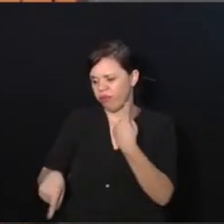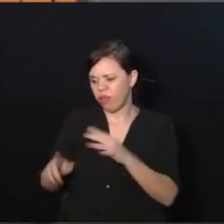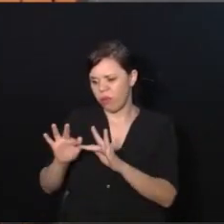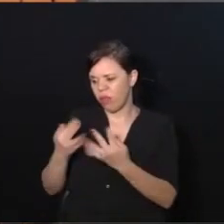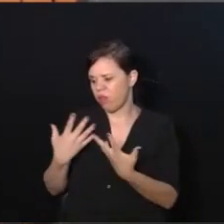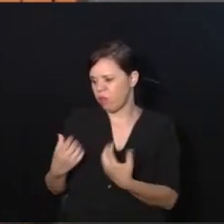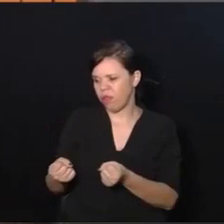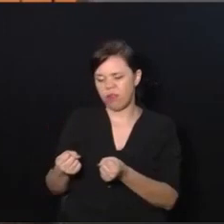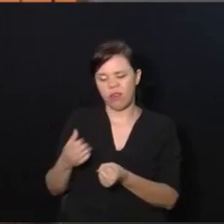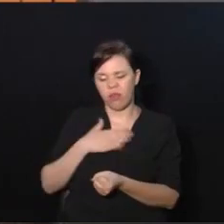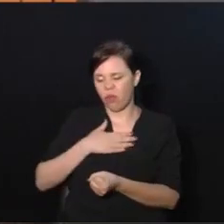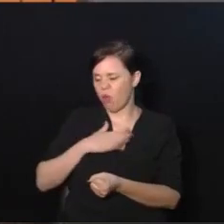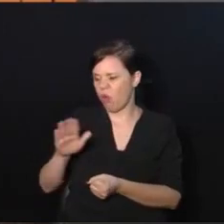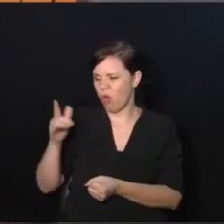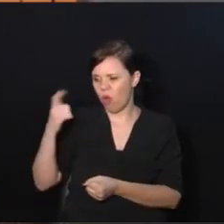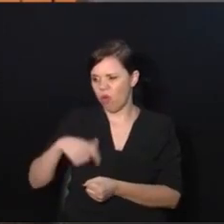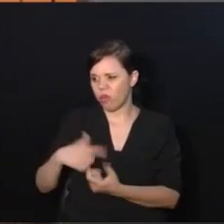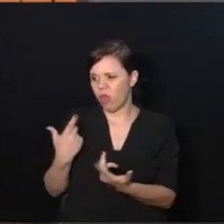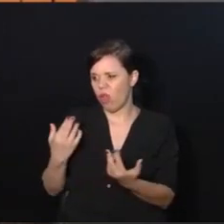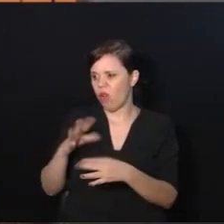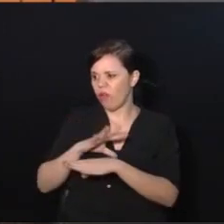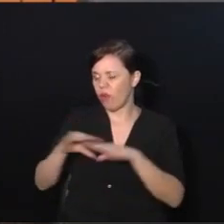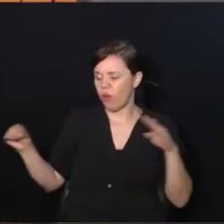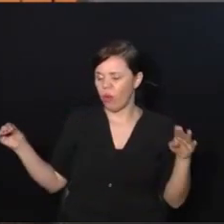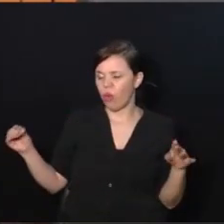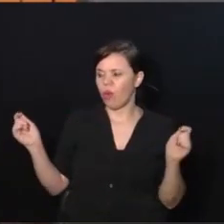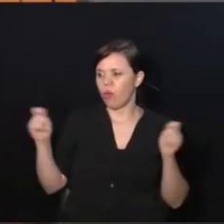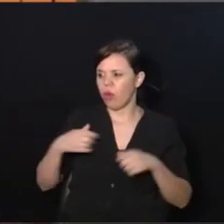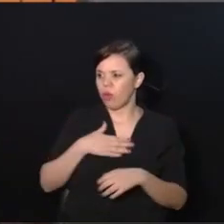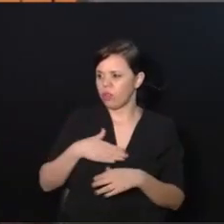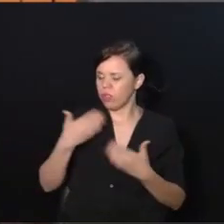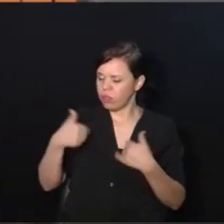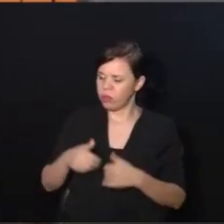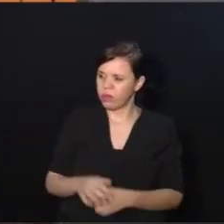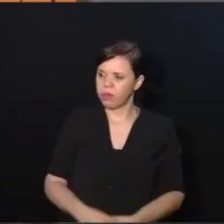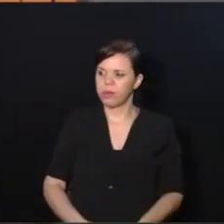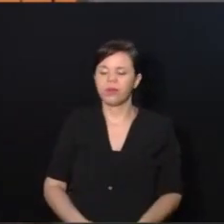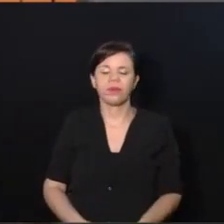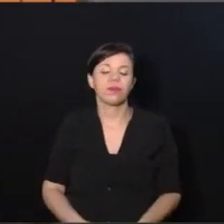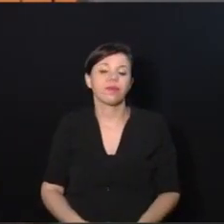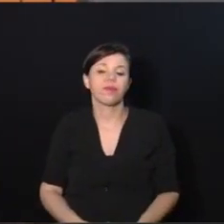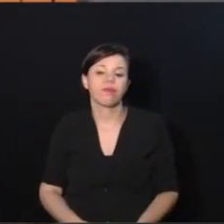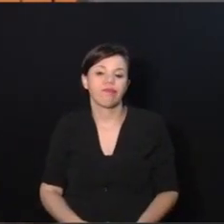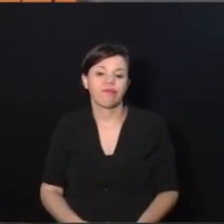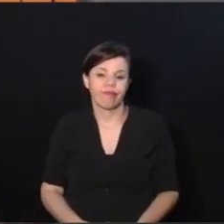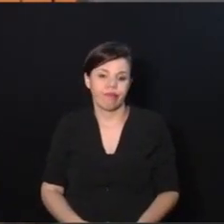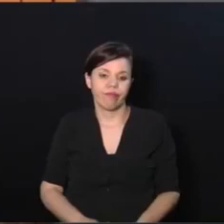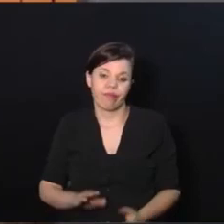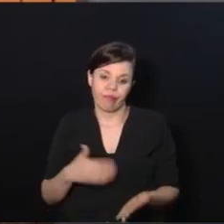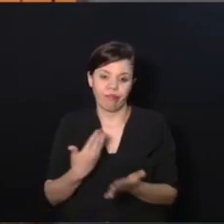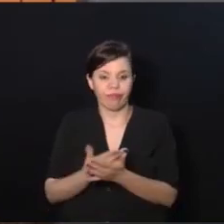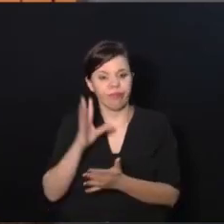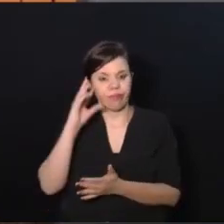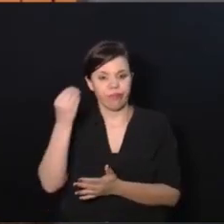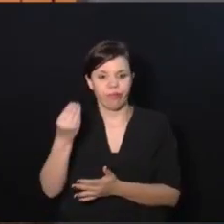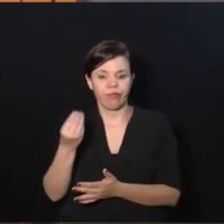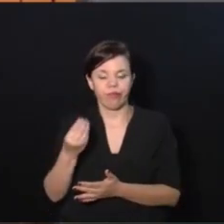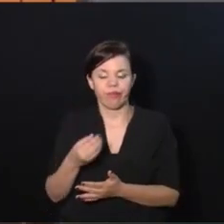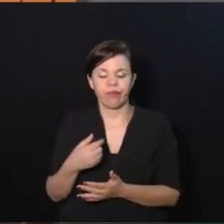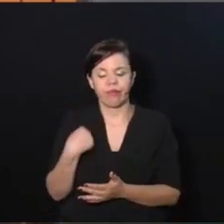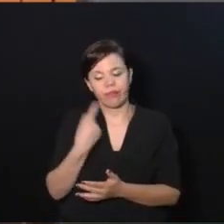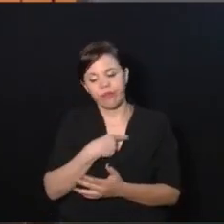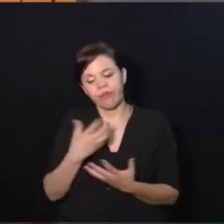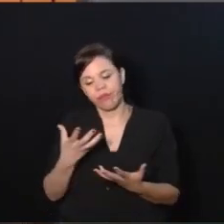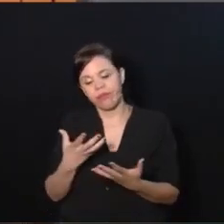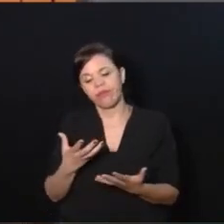sou a minha mãe não gosta de mim. A minha mãe quer que eu fique curado para poder ela gostar de mim. Ela até entende que a gente quer